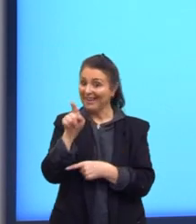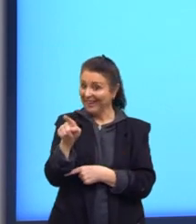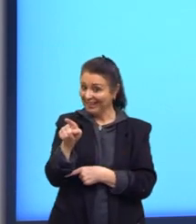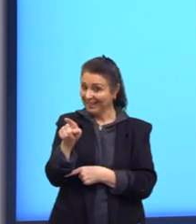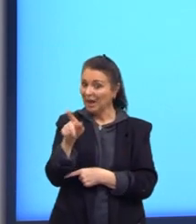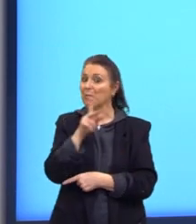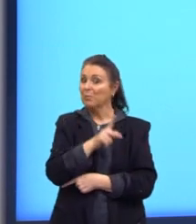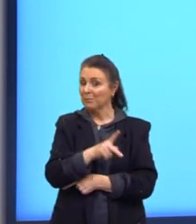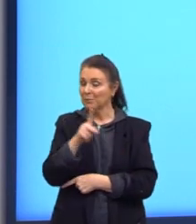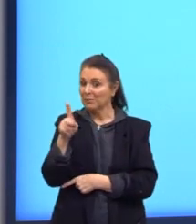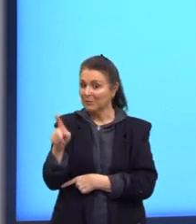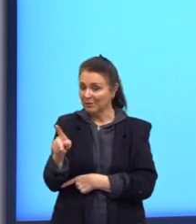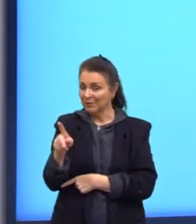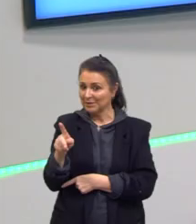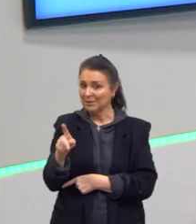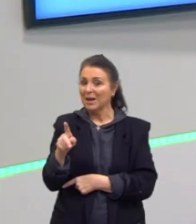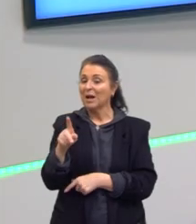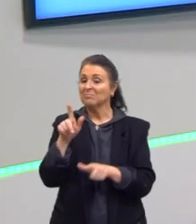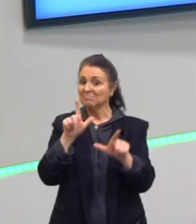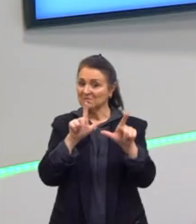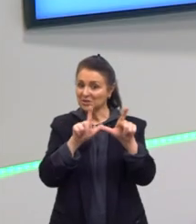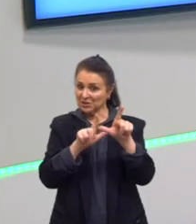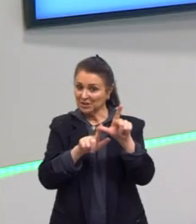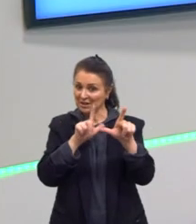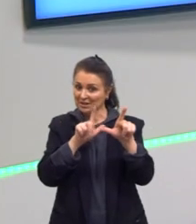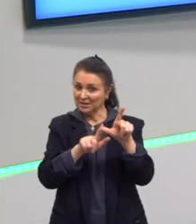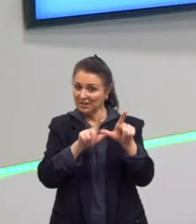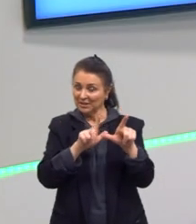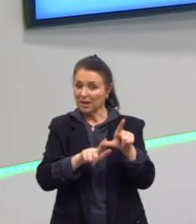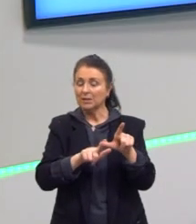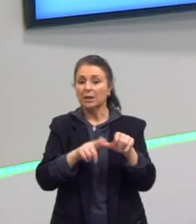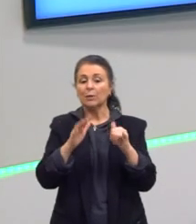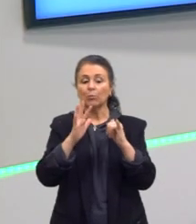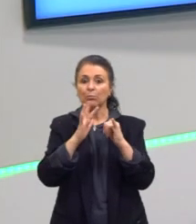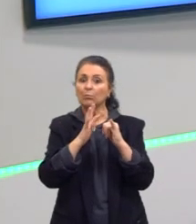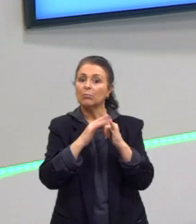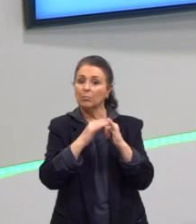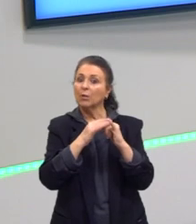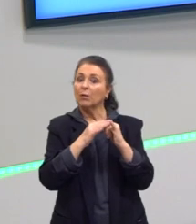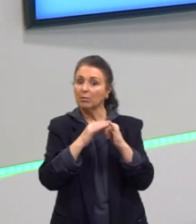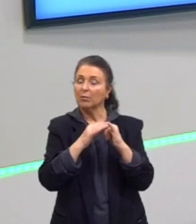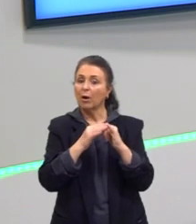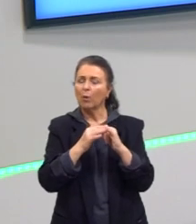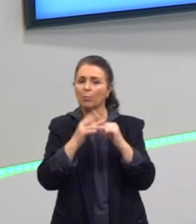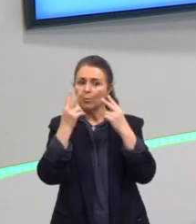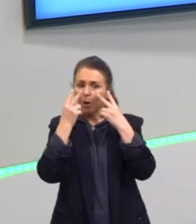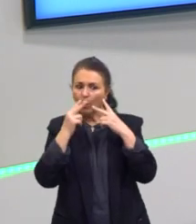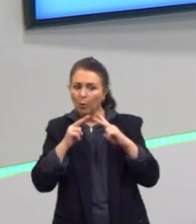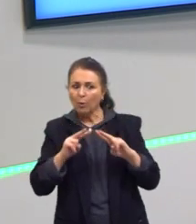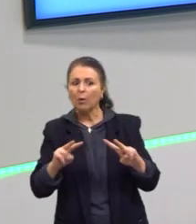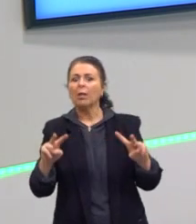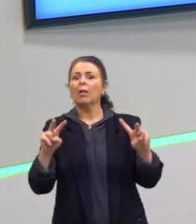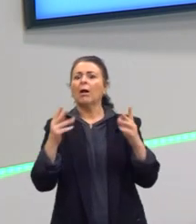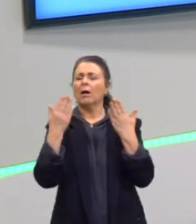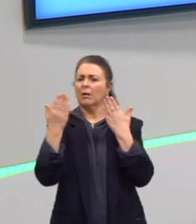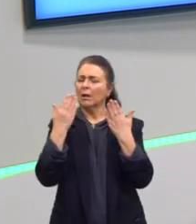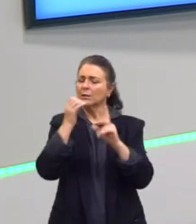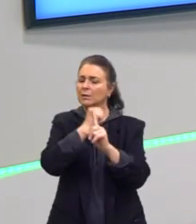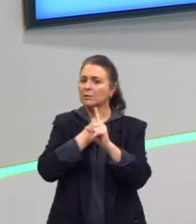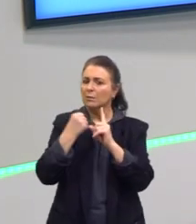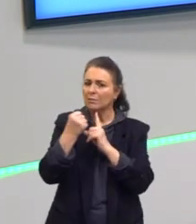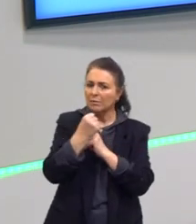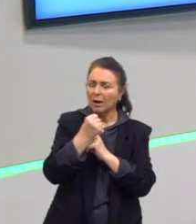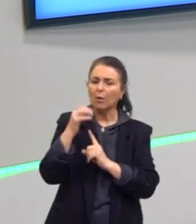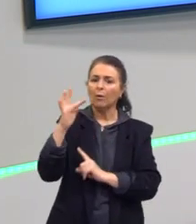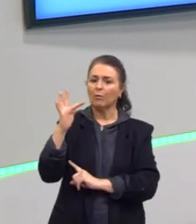de letras. Então, aqui é um canal para a gente fazer essas análises mais sociais e filosóficas. E ela faz